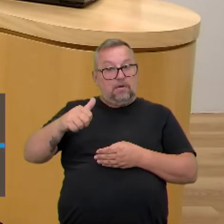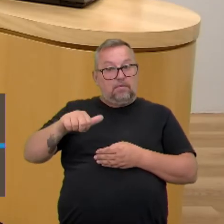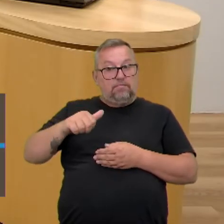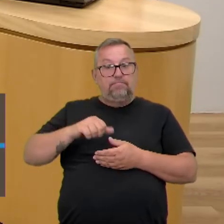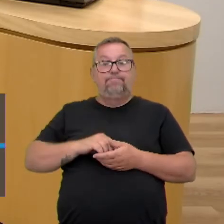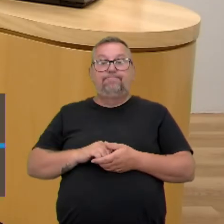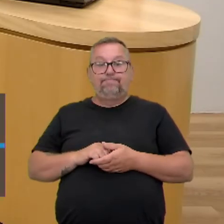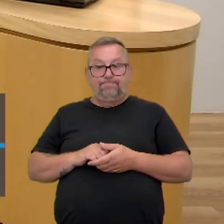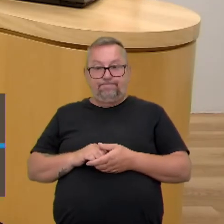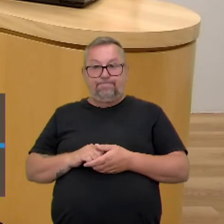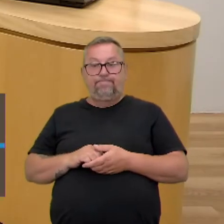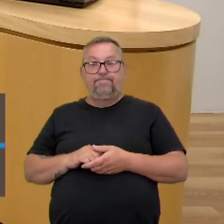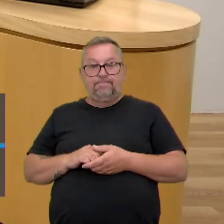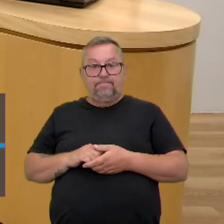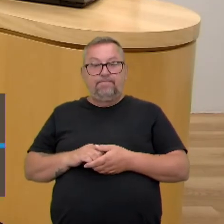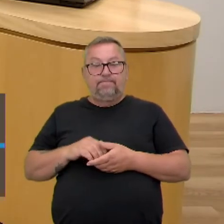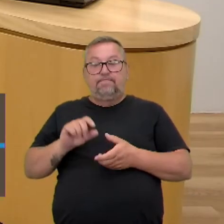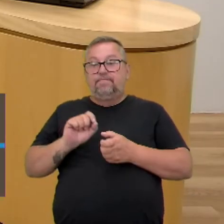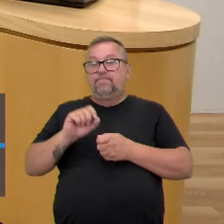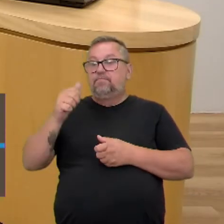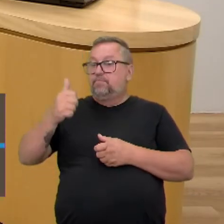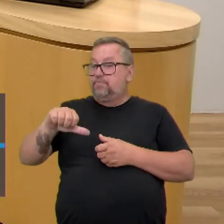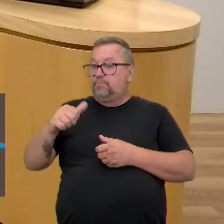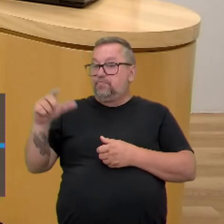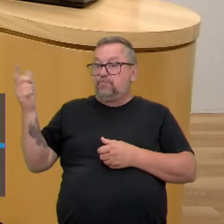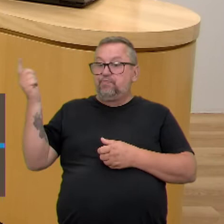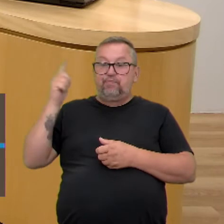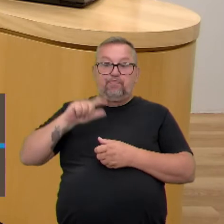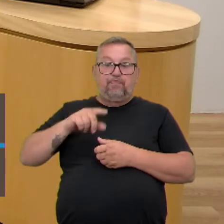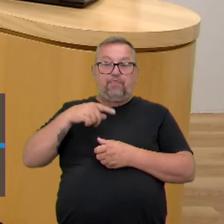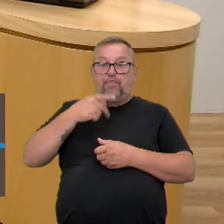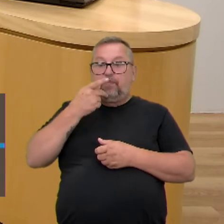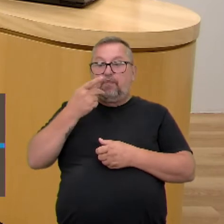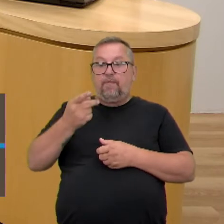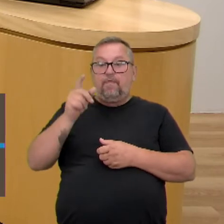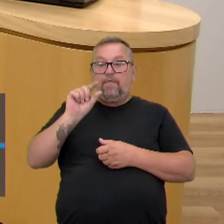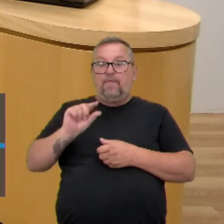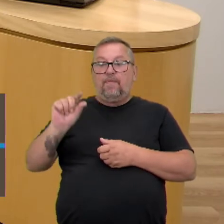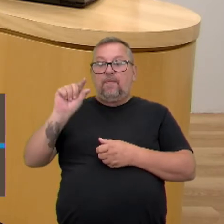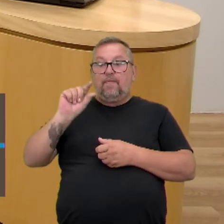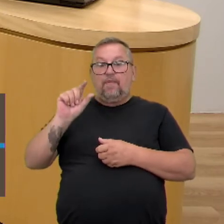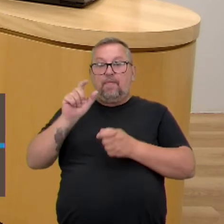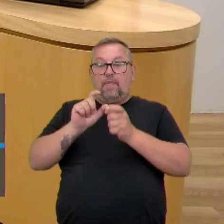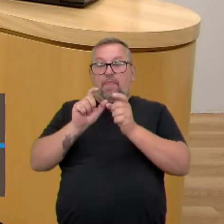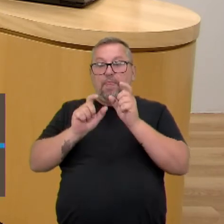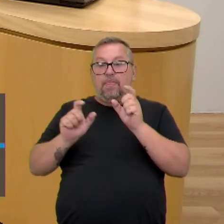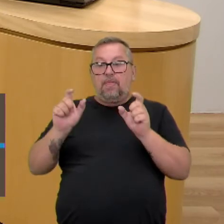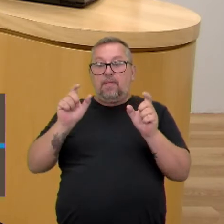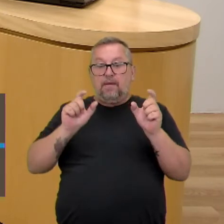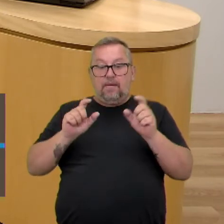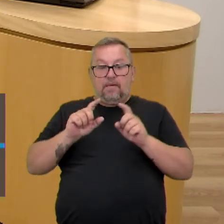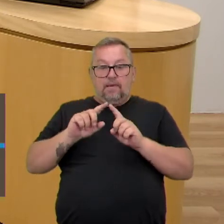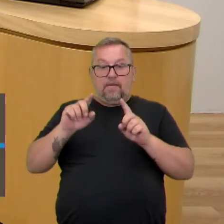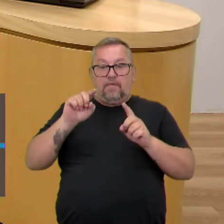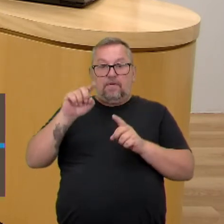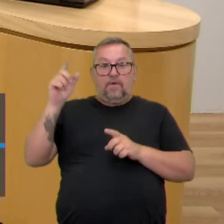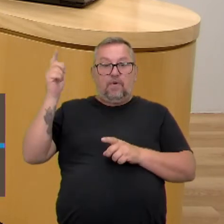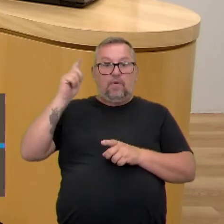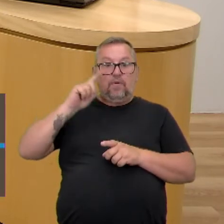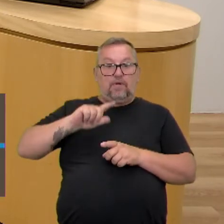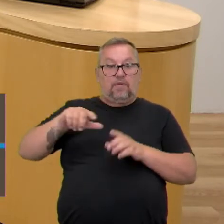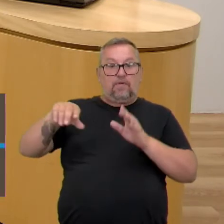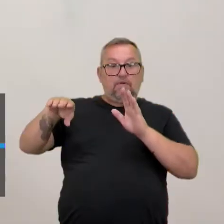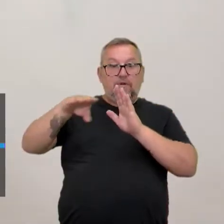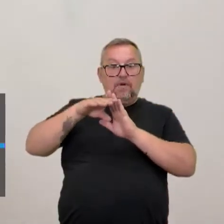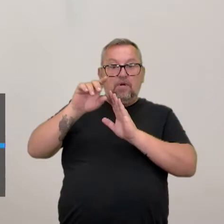Ao fazer uma boa análise, você consegue dizer com pouca palavra, entendeu? E você consegue chegar